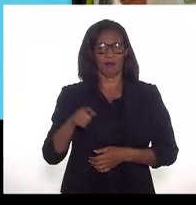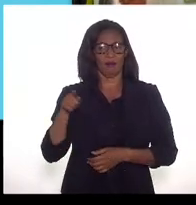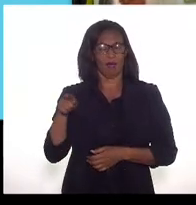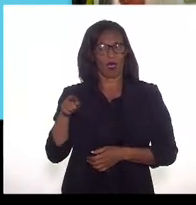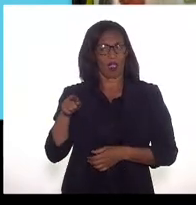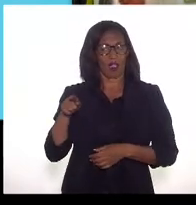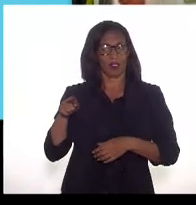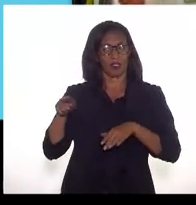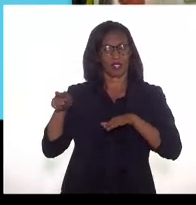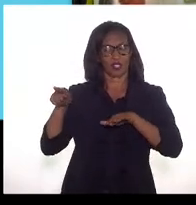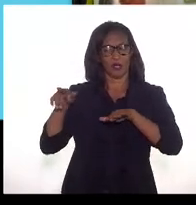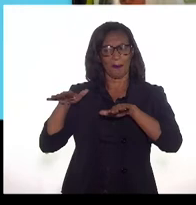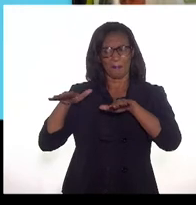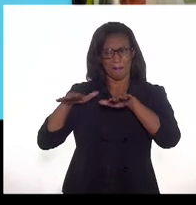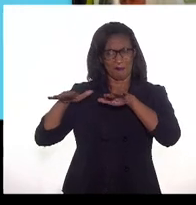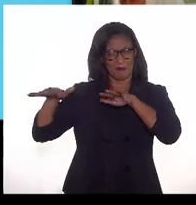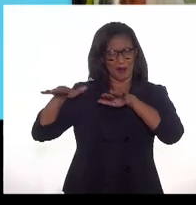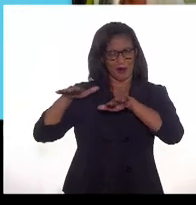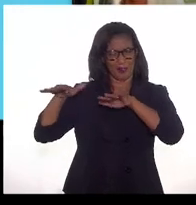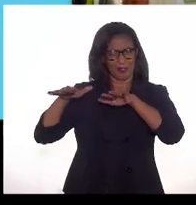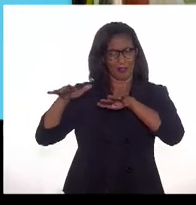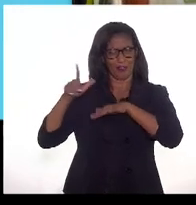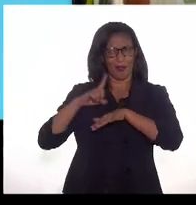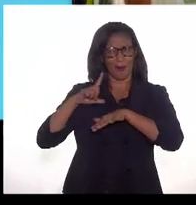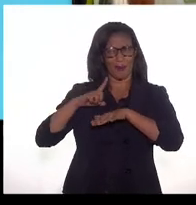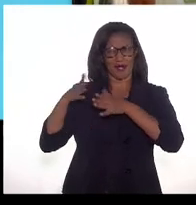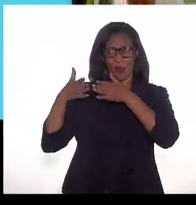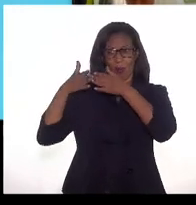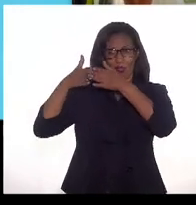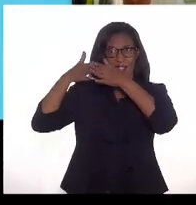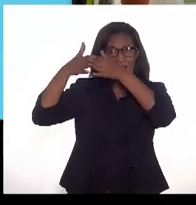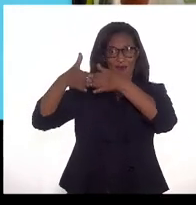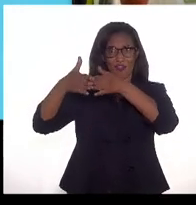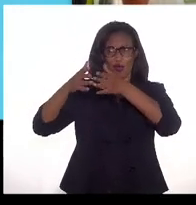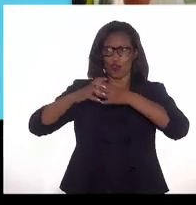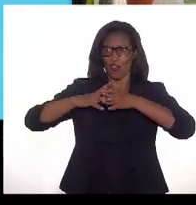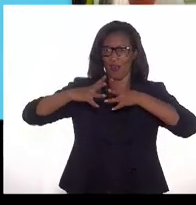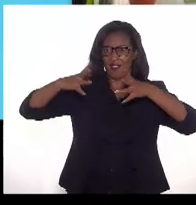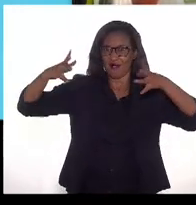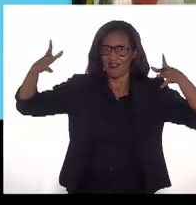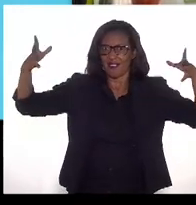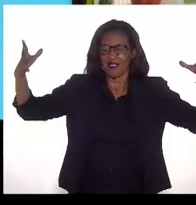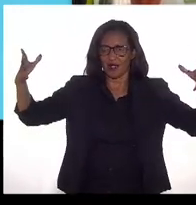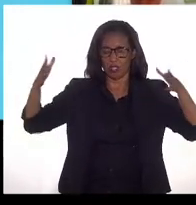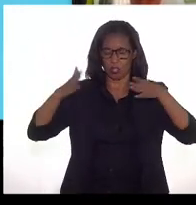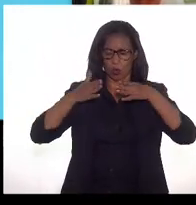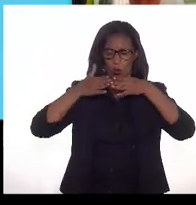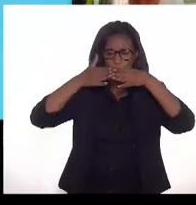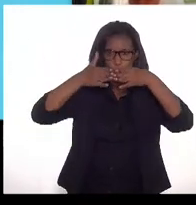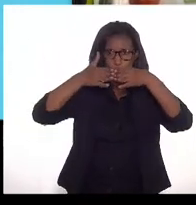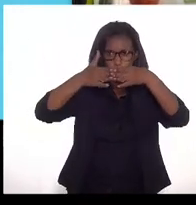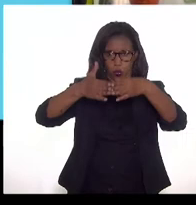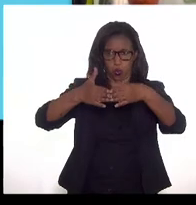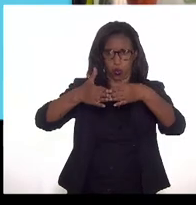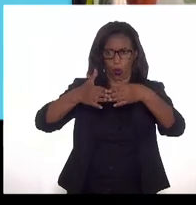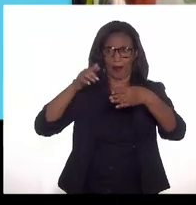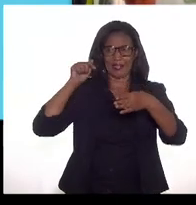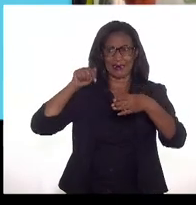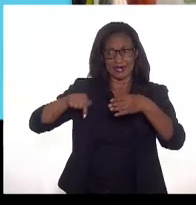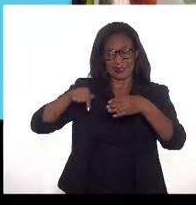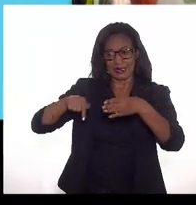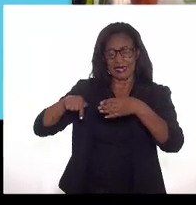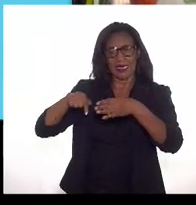plataformas são navios de grande porte, mas que precisaram abrir mão de uma parte da sua capacidade